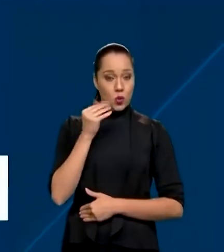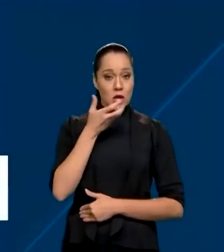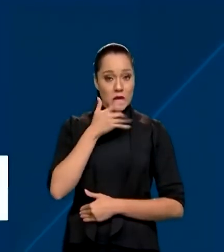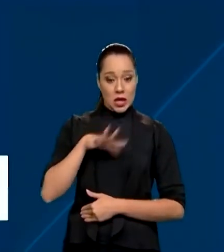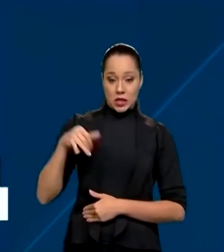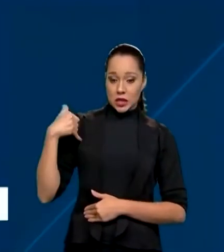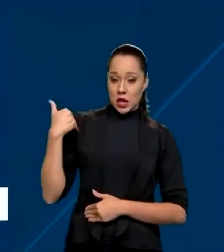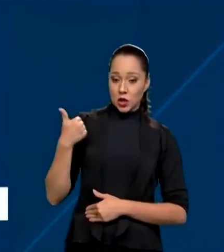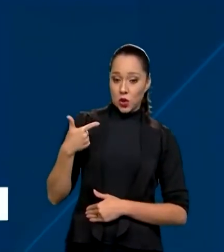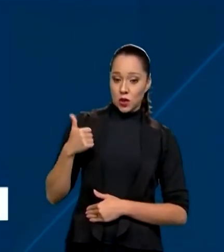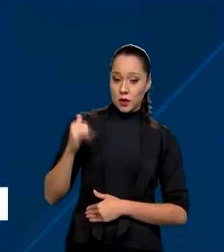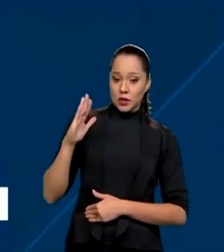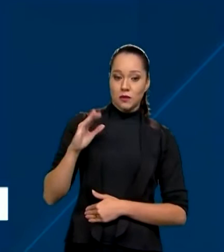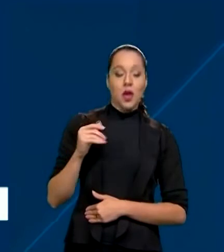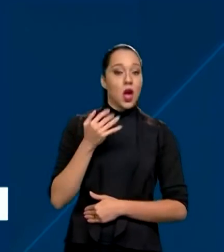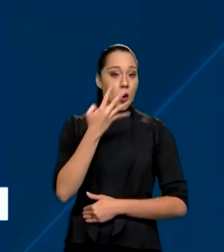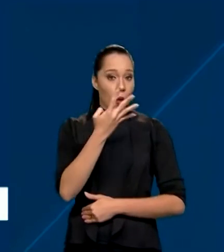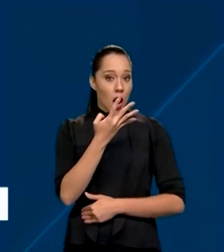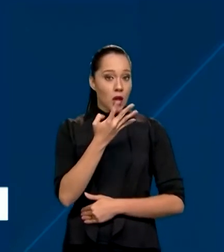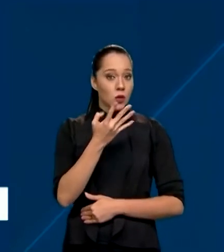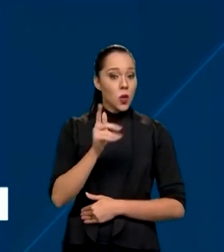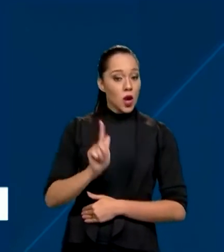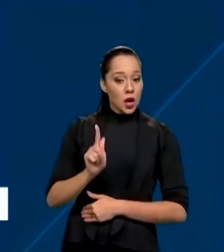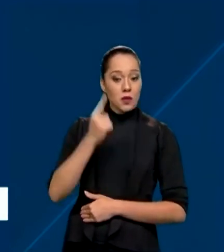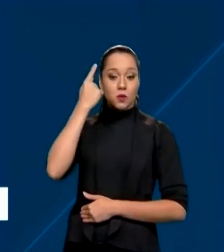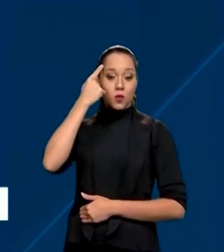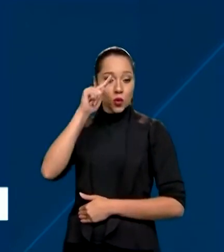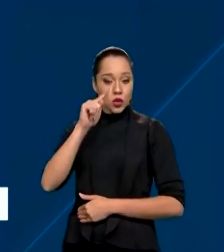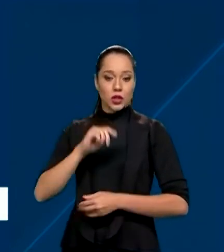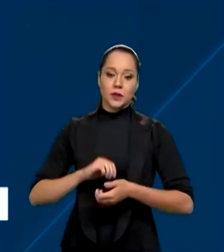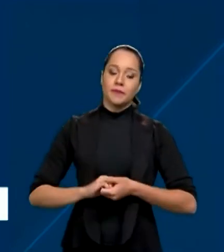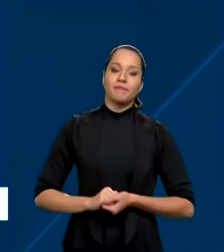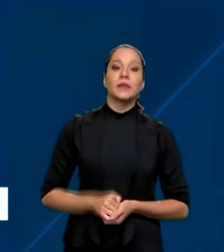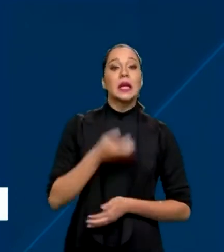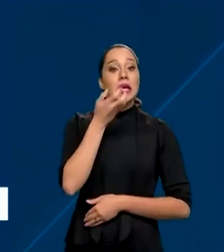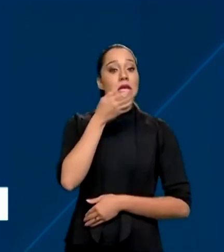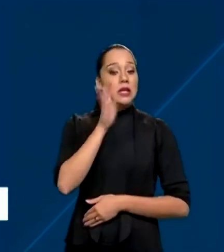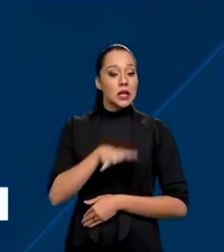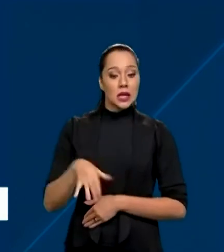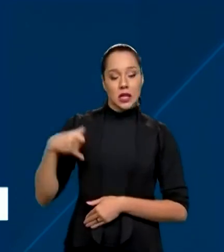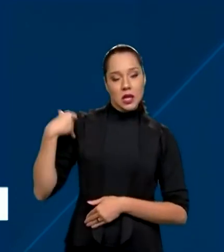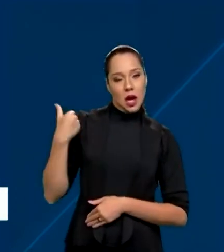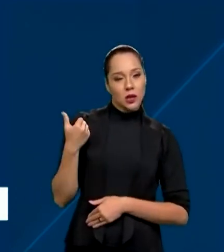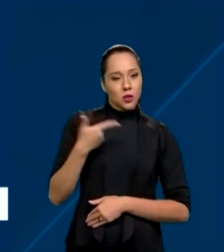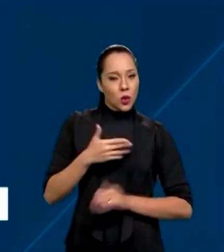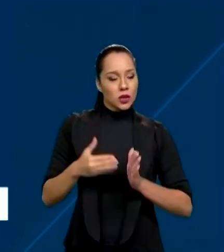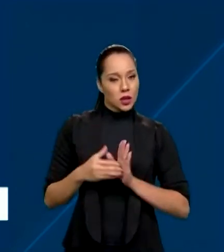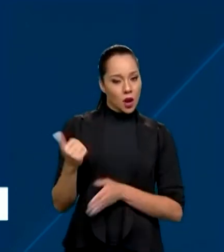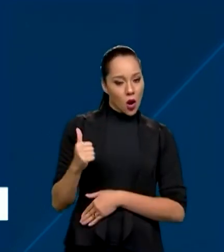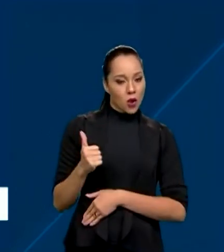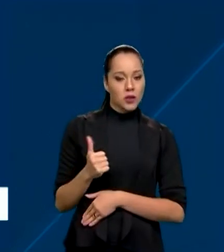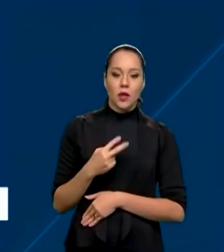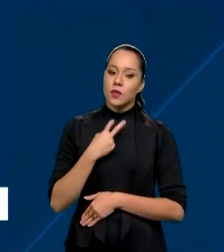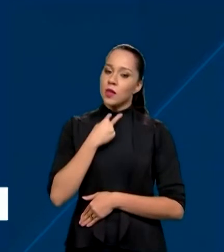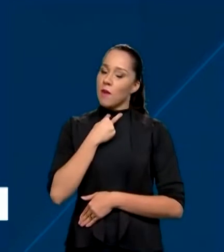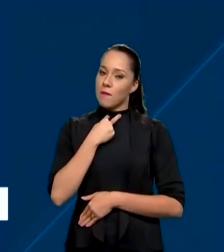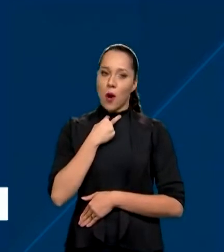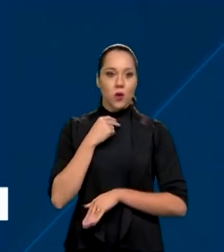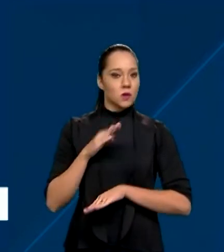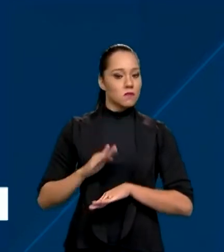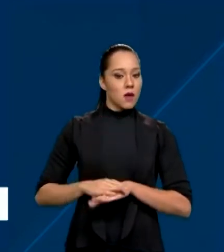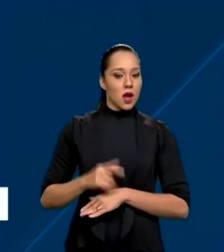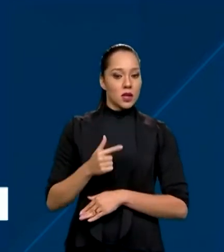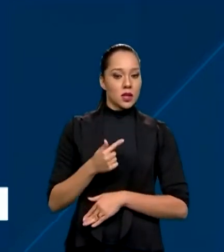acima de 12 anos é de 4 gramas por dia. Crianças entre 2 e 11 anos não devem tomar